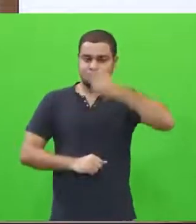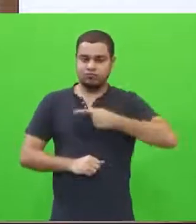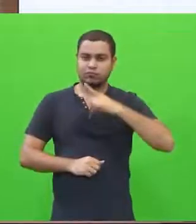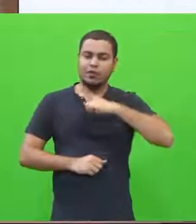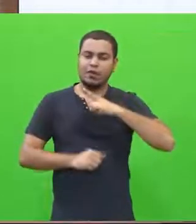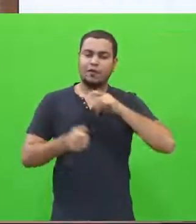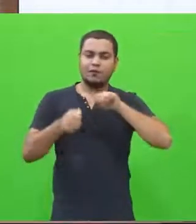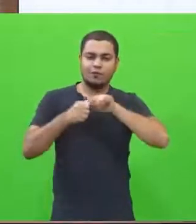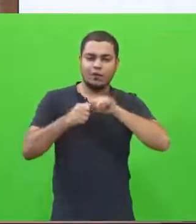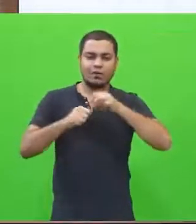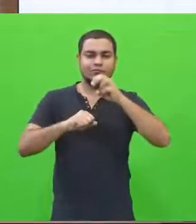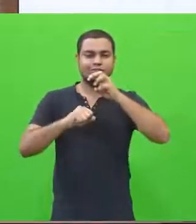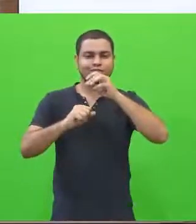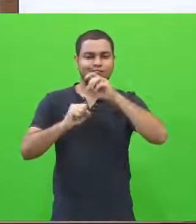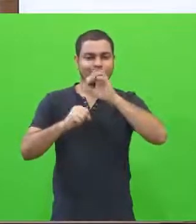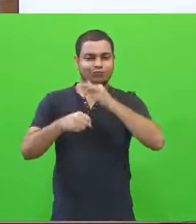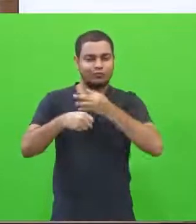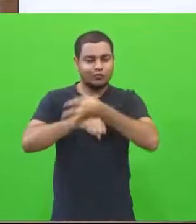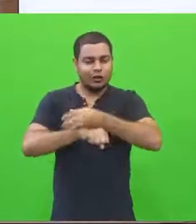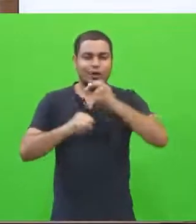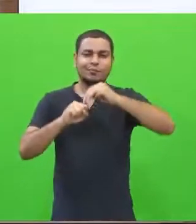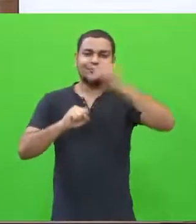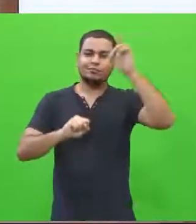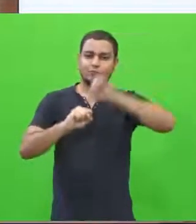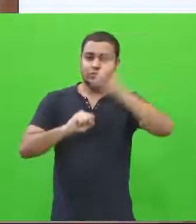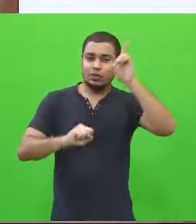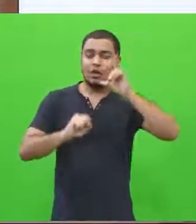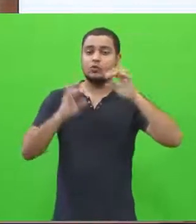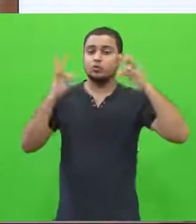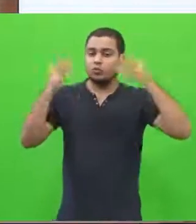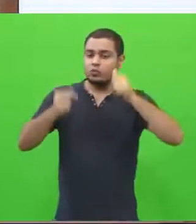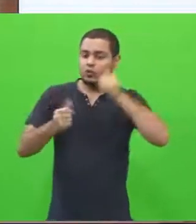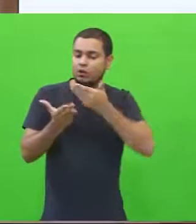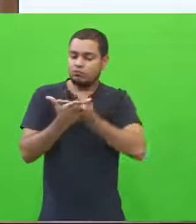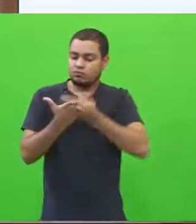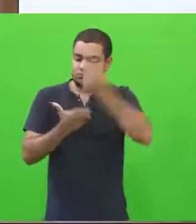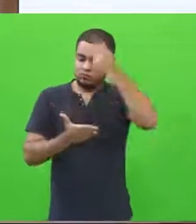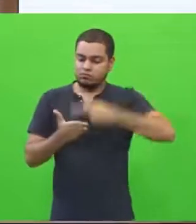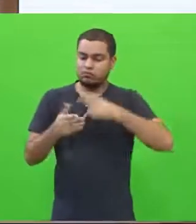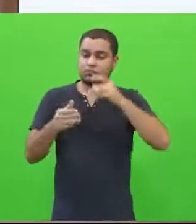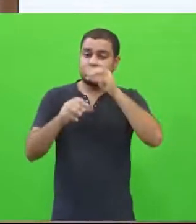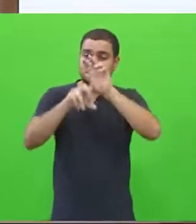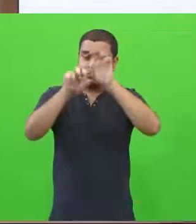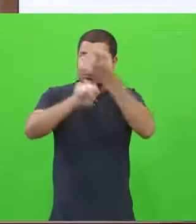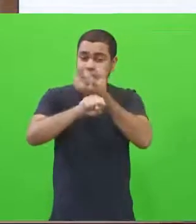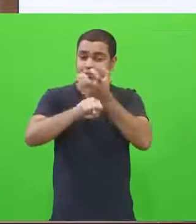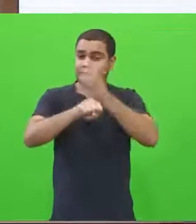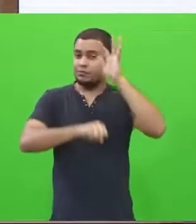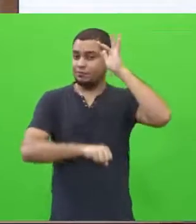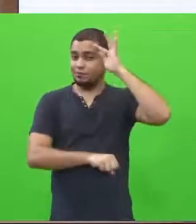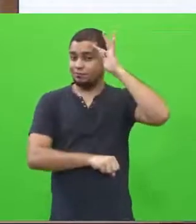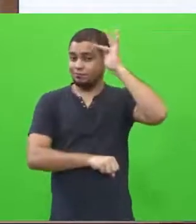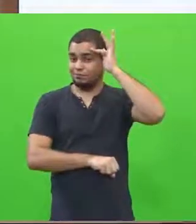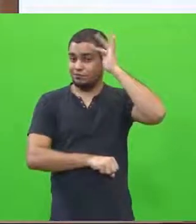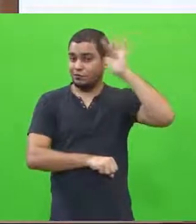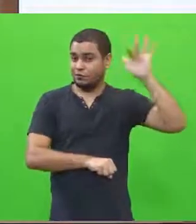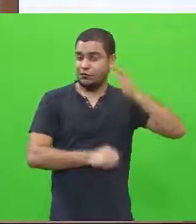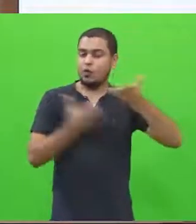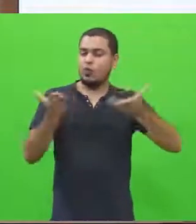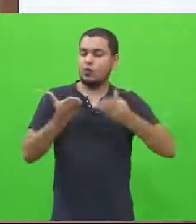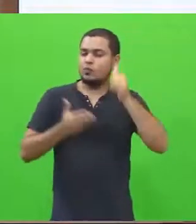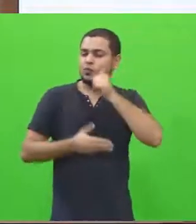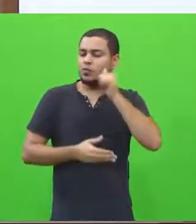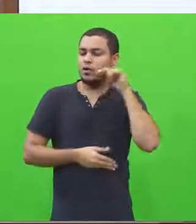a graduação, ela faz o mestrado, ela faz o doutorado em filosofia, e ela tem, hoje, atualmente,